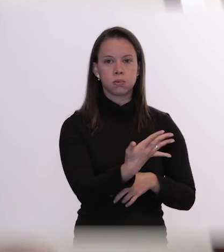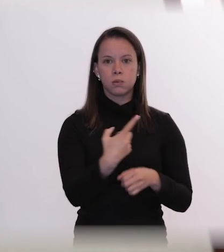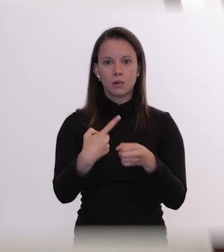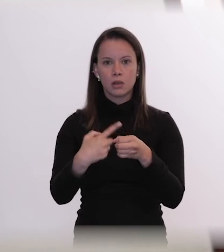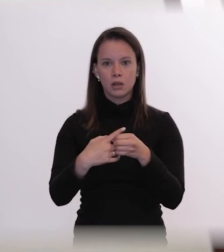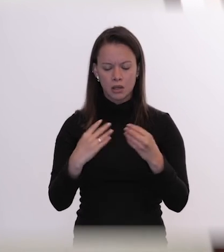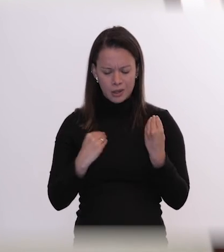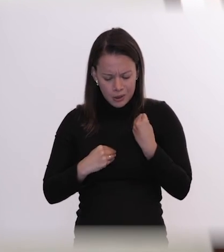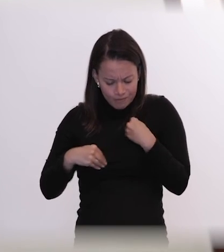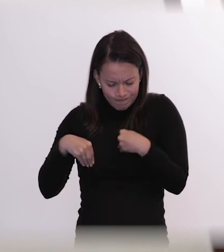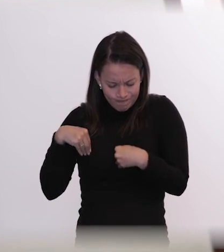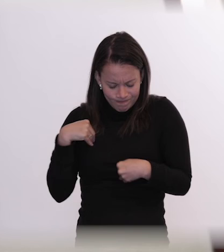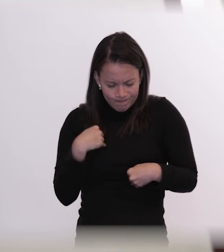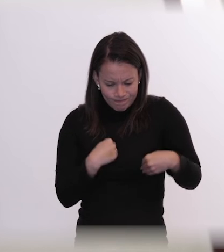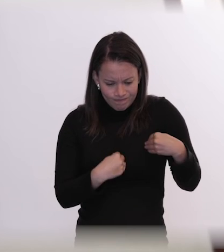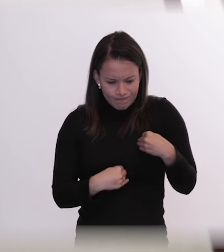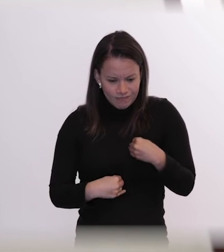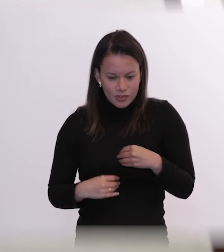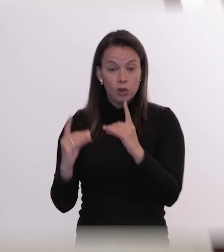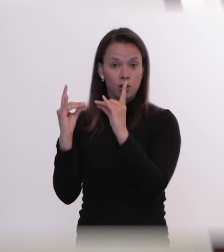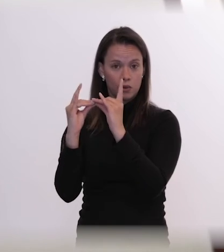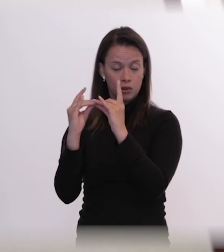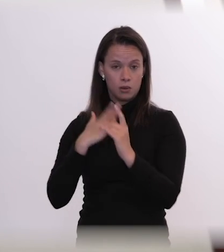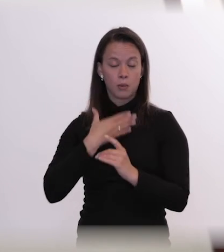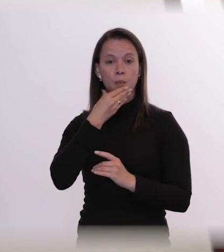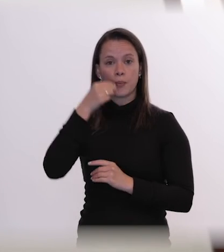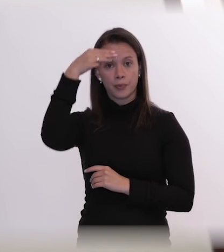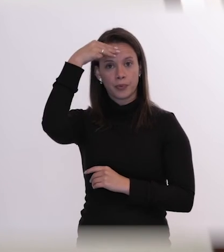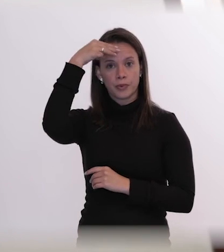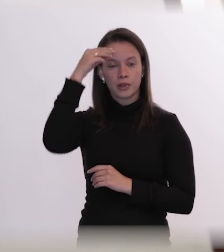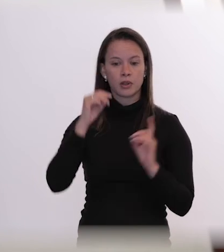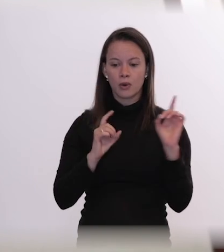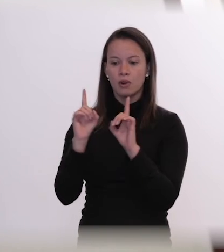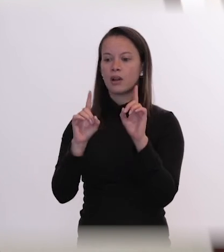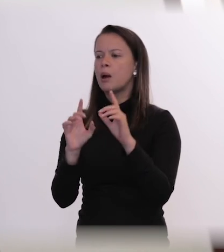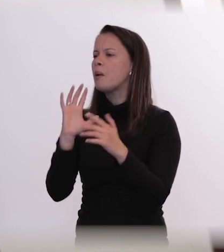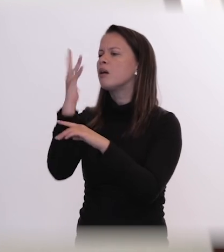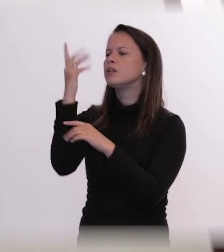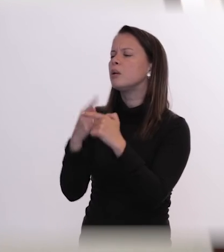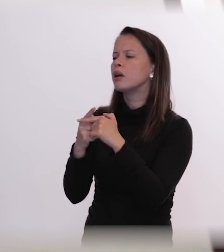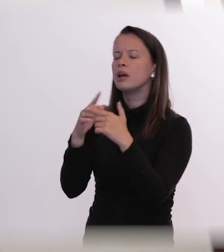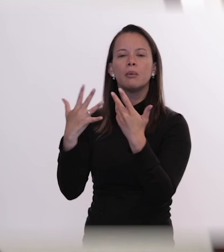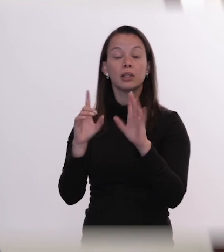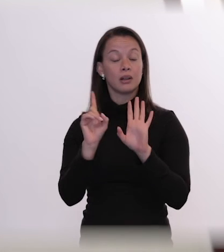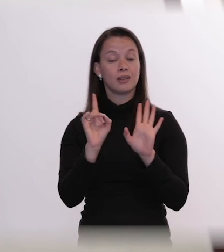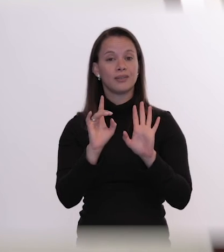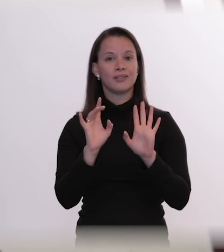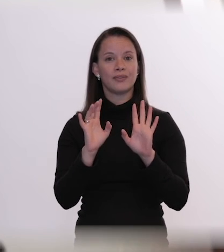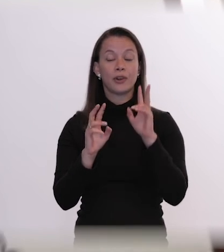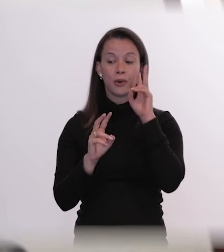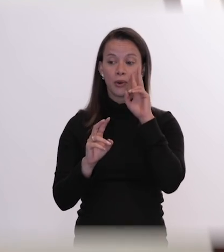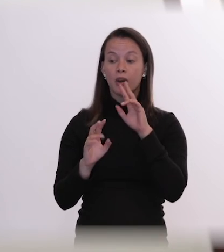que o velório do meu sobrinho eu não ouvi as pessoas dizer o que foi que aconteceu por que aconteceu mas eu ouvi o povo dizendo olha